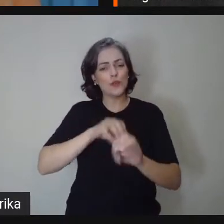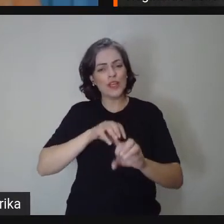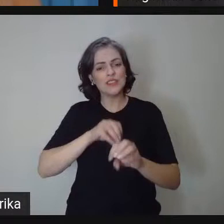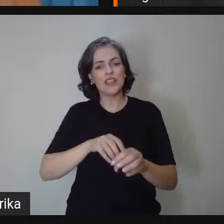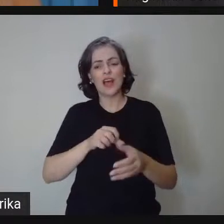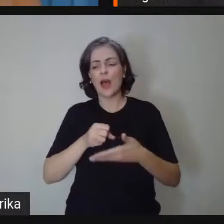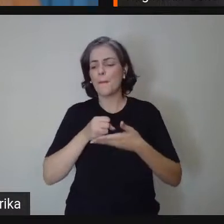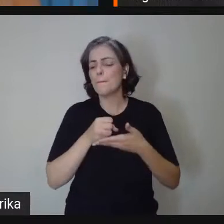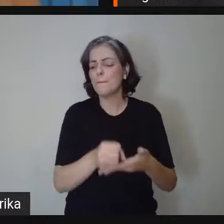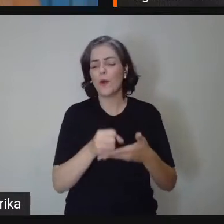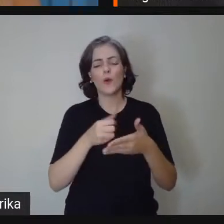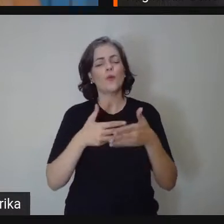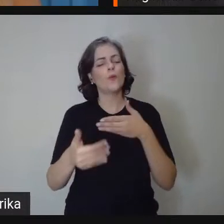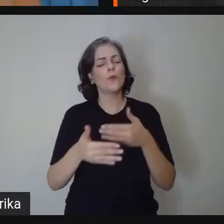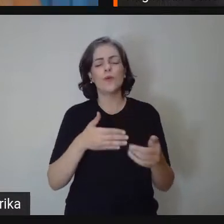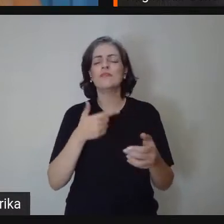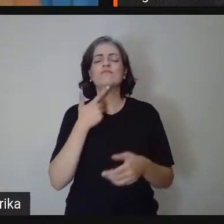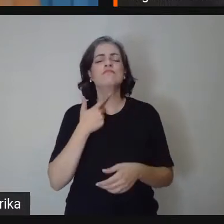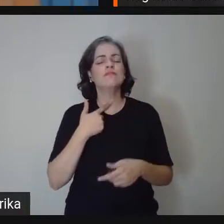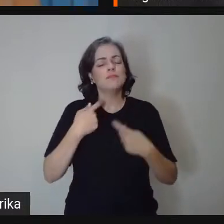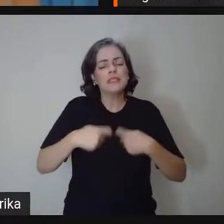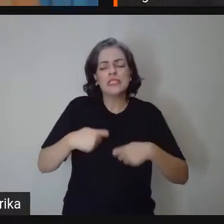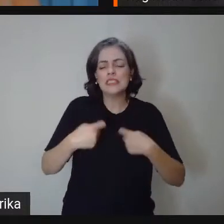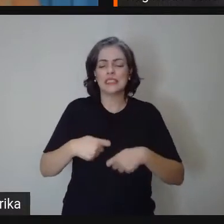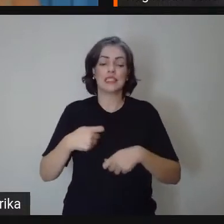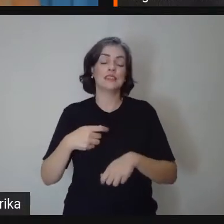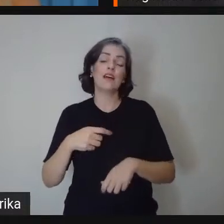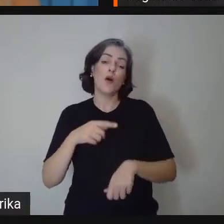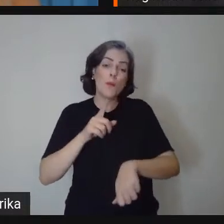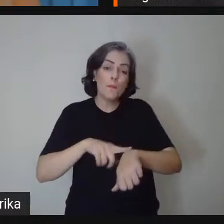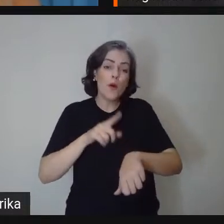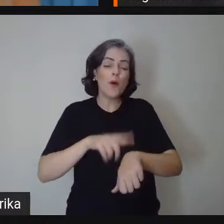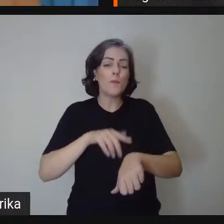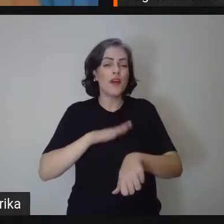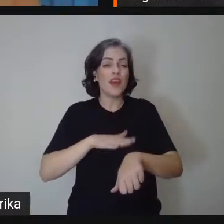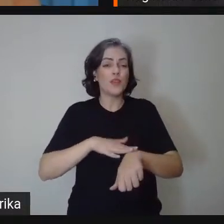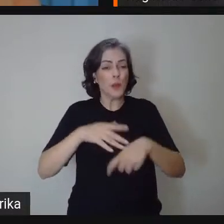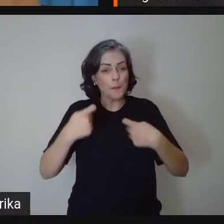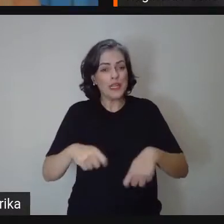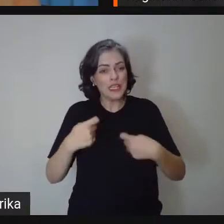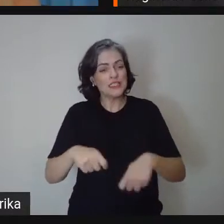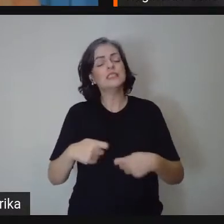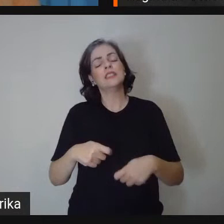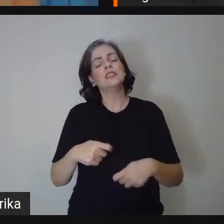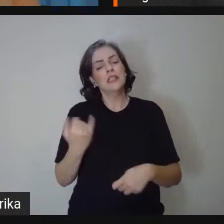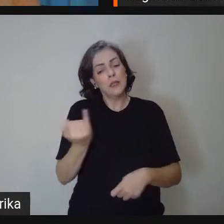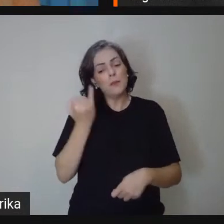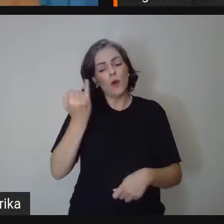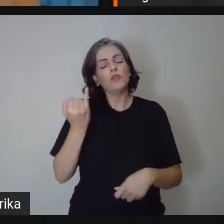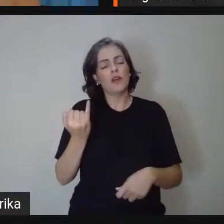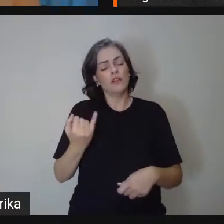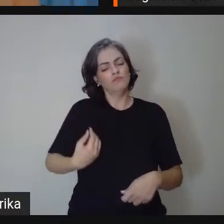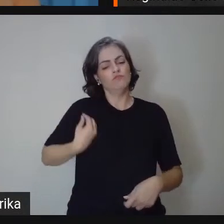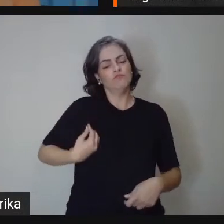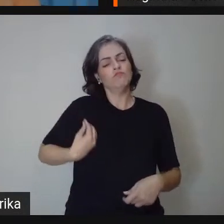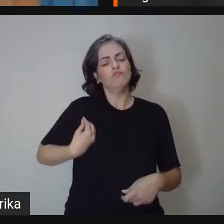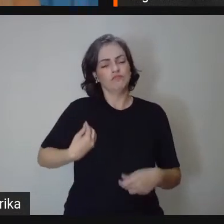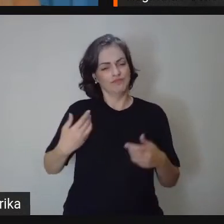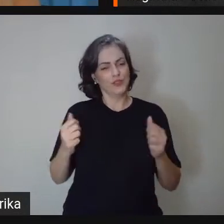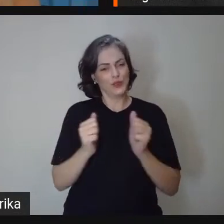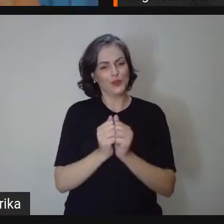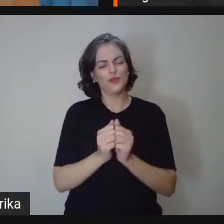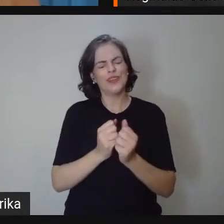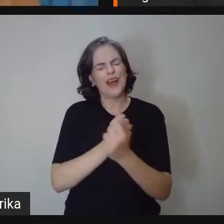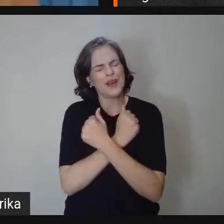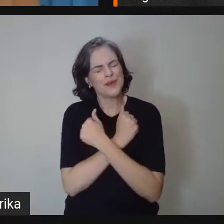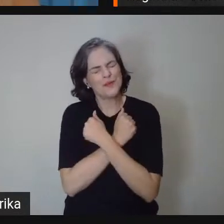que vocês necessitarem e nos momentos que vocês necessitarem e considerarem que seja importante a nossa participação. Um grande